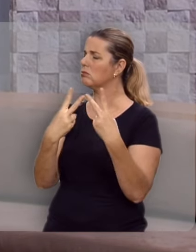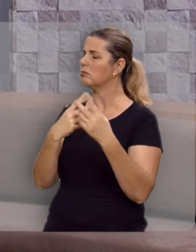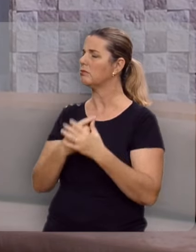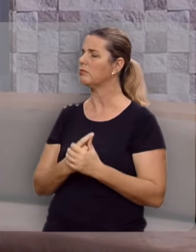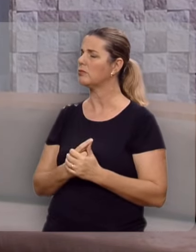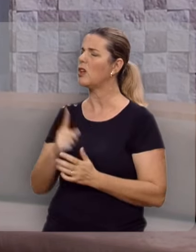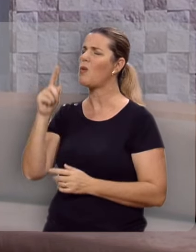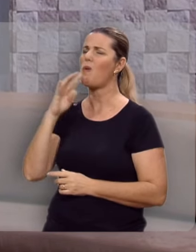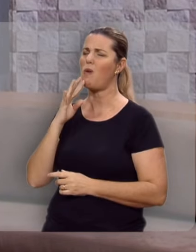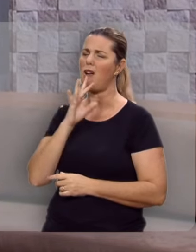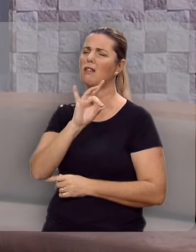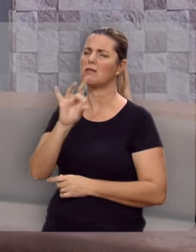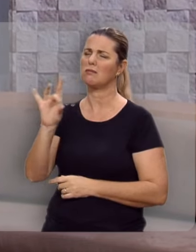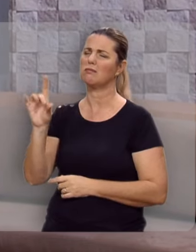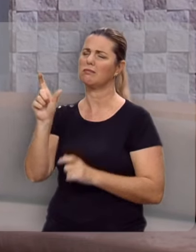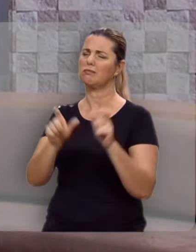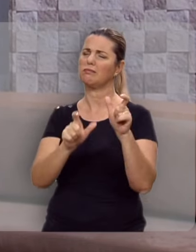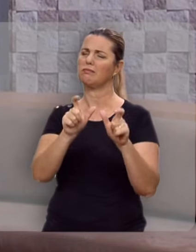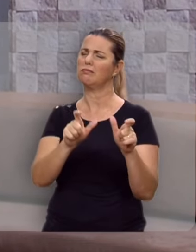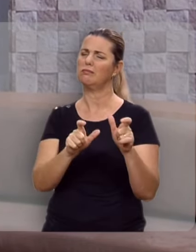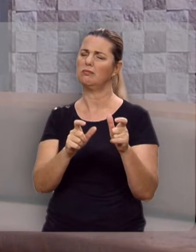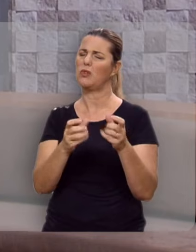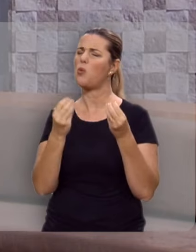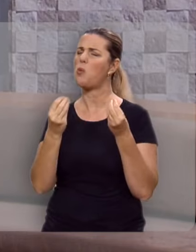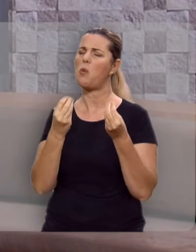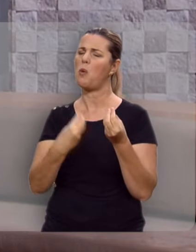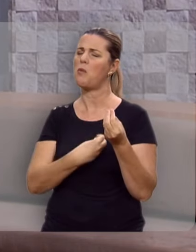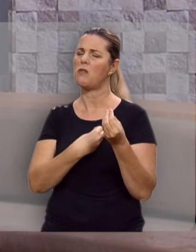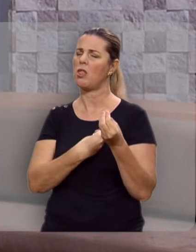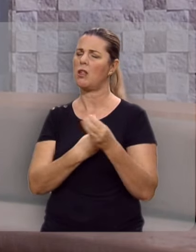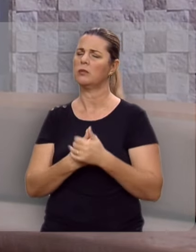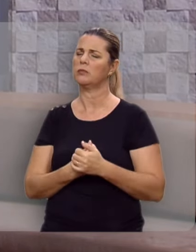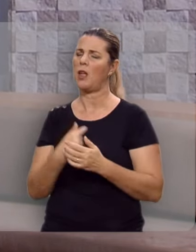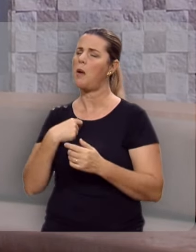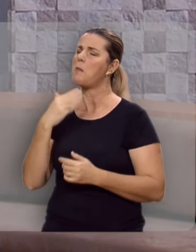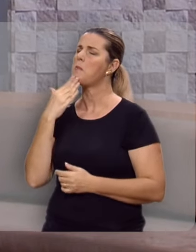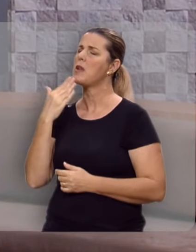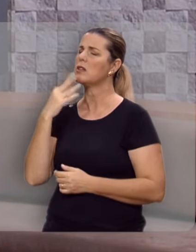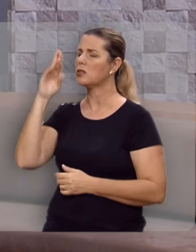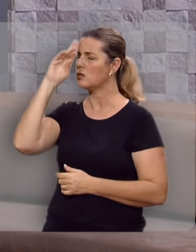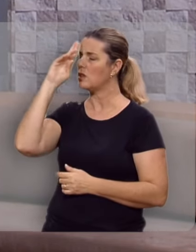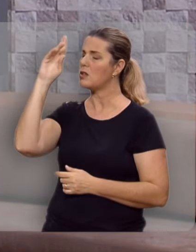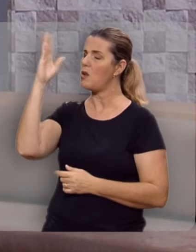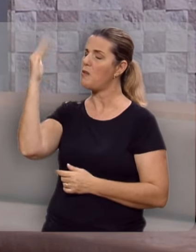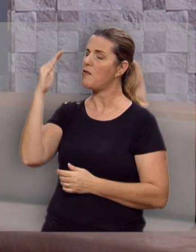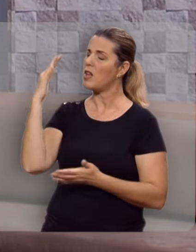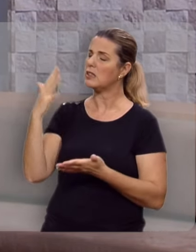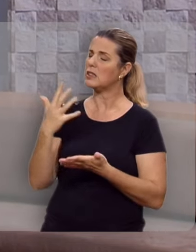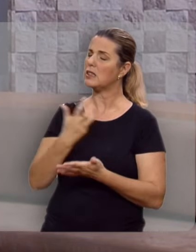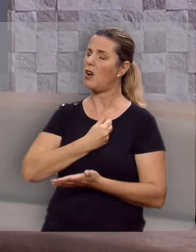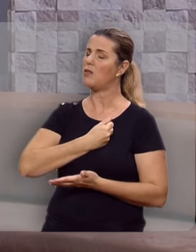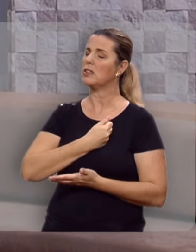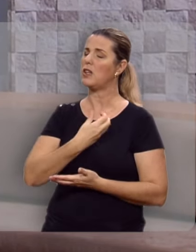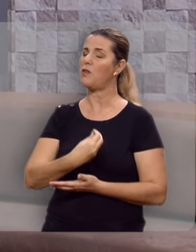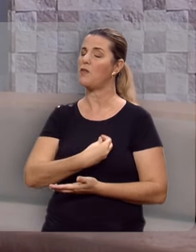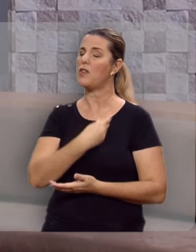assistindo. Tu conheces cada uma delas, como elas estão. E eu te peço, Senhor, que haja salvação nesta vida,